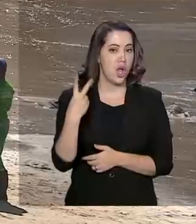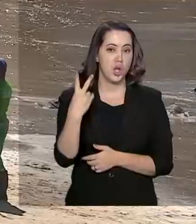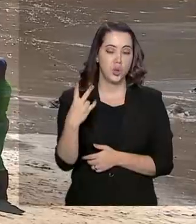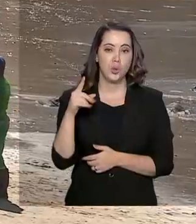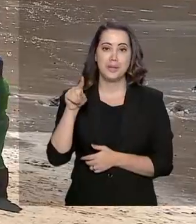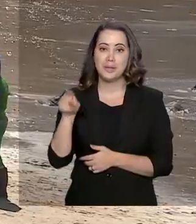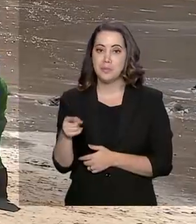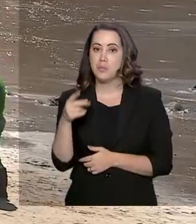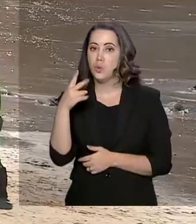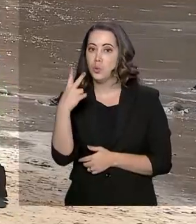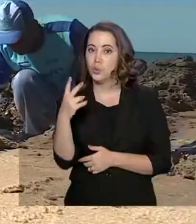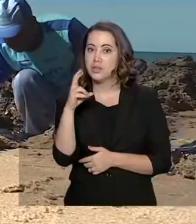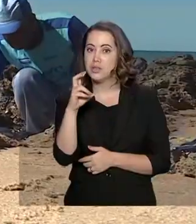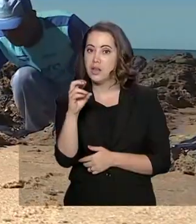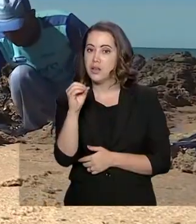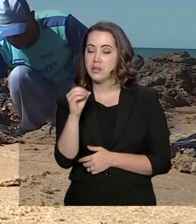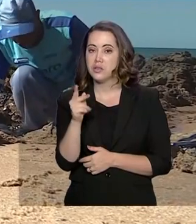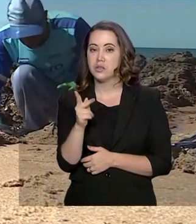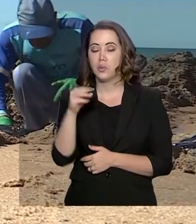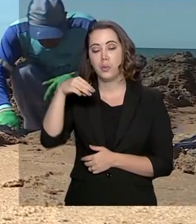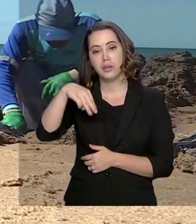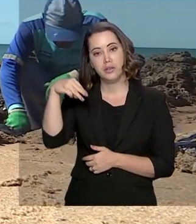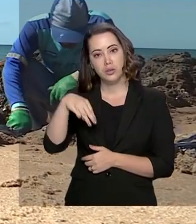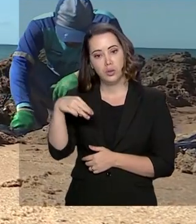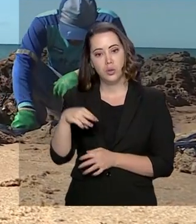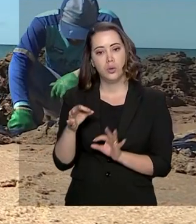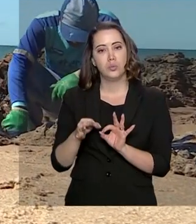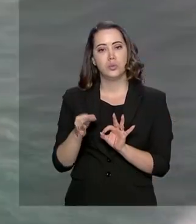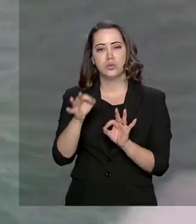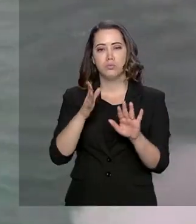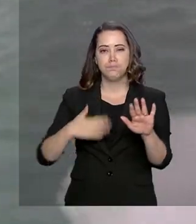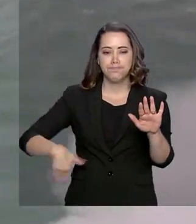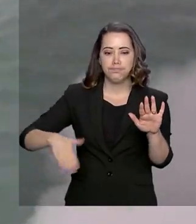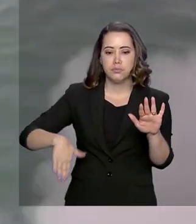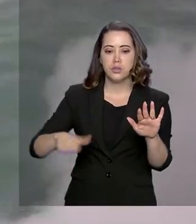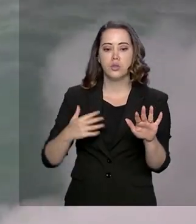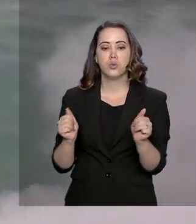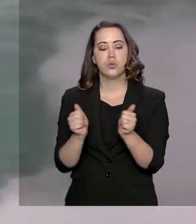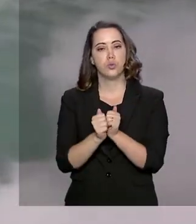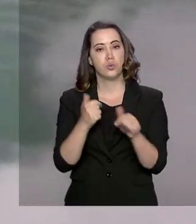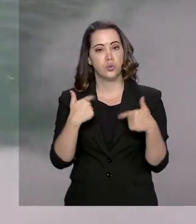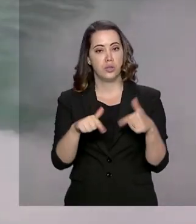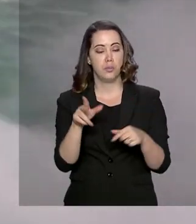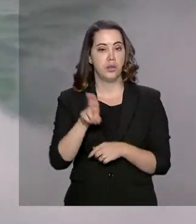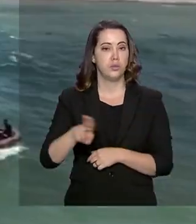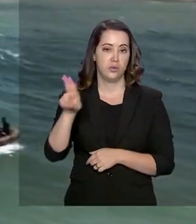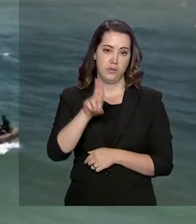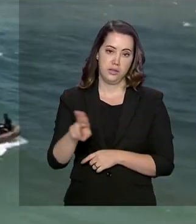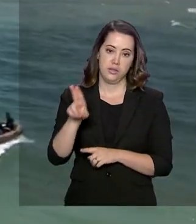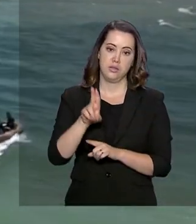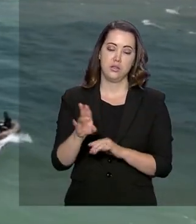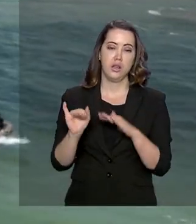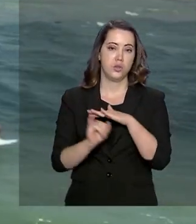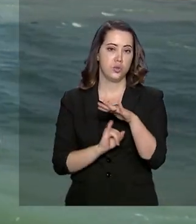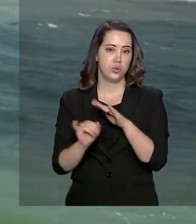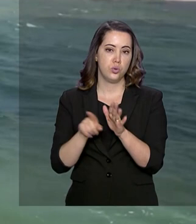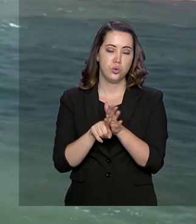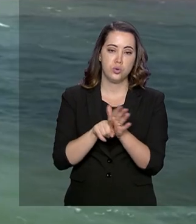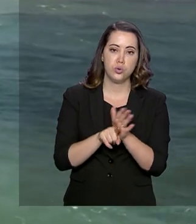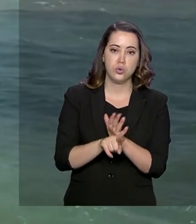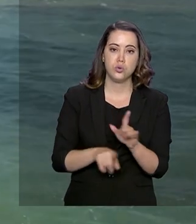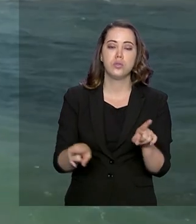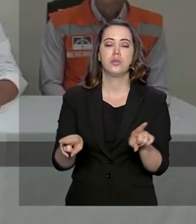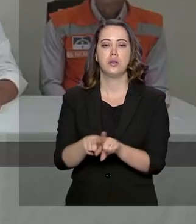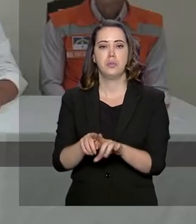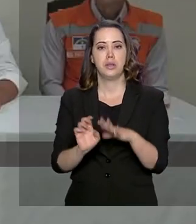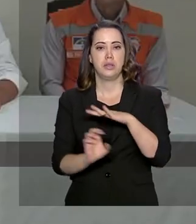.250 quilômetros de extensão do litoral, prosseguem com o apoio de universidades, institutos de pesquisas e da